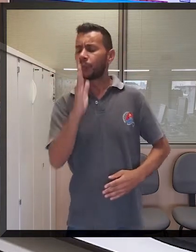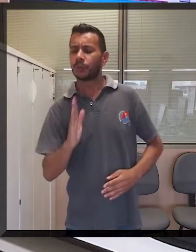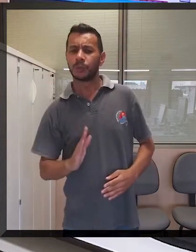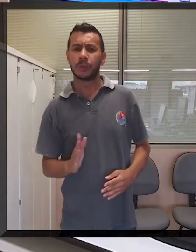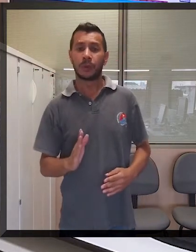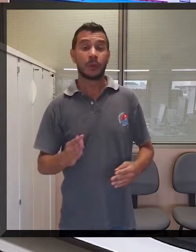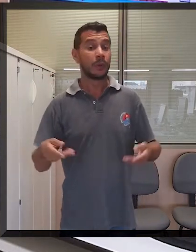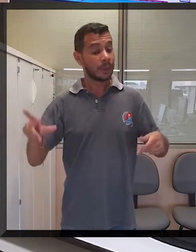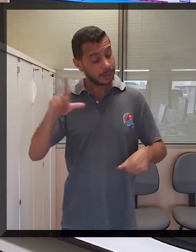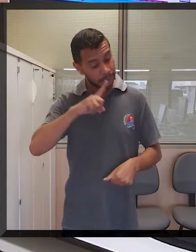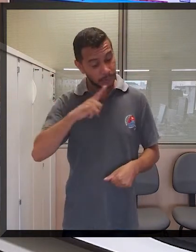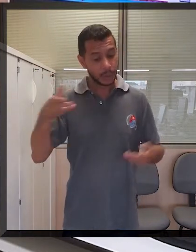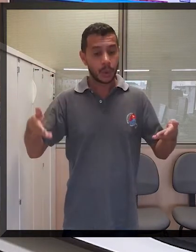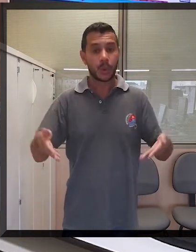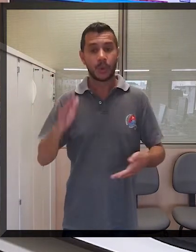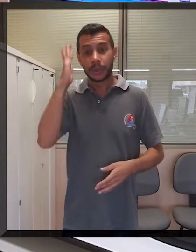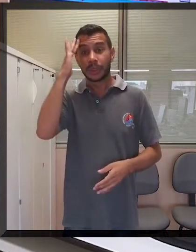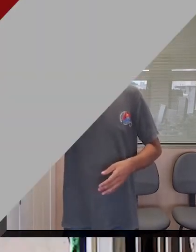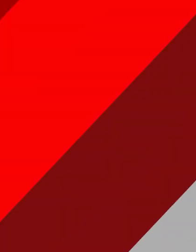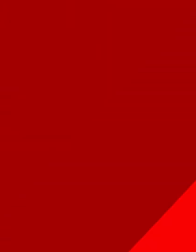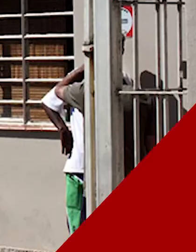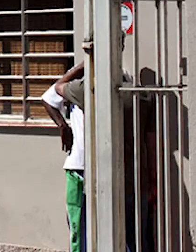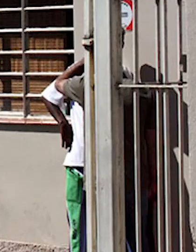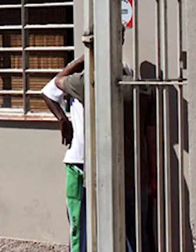hoje e termina amanhã, sexta-feira.